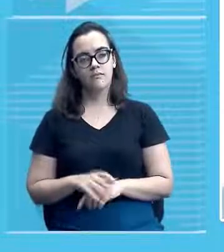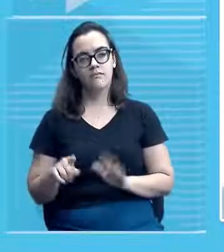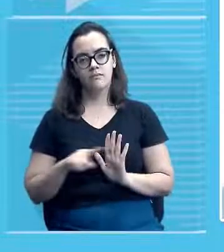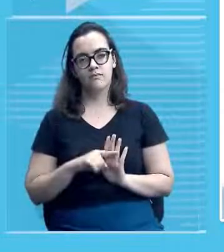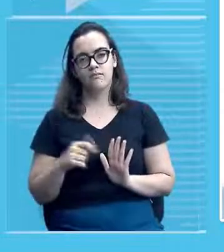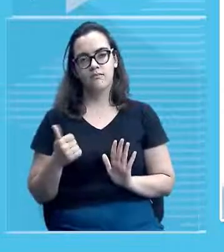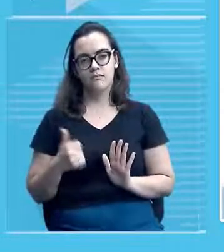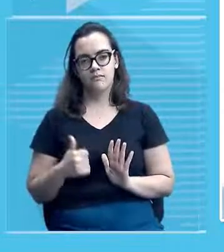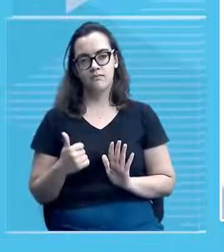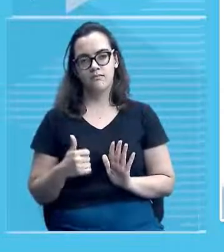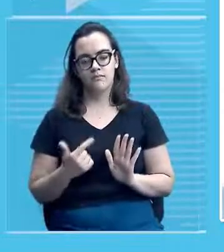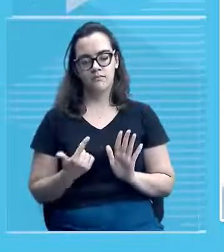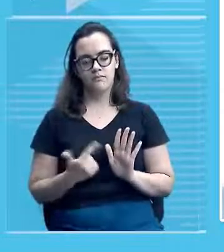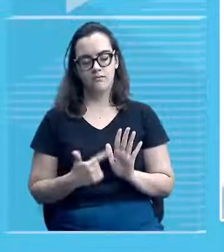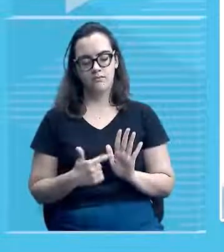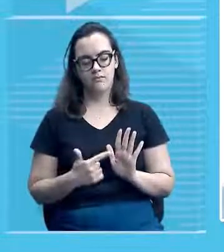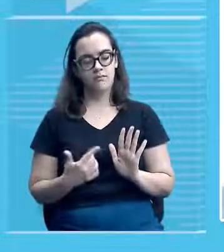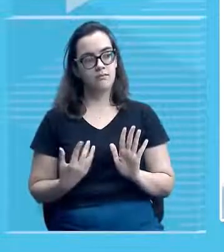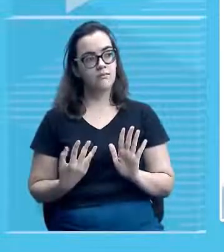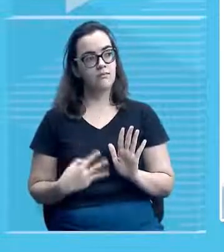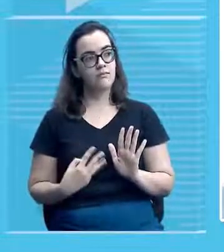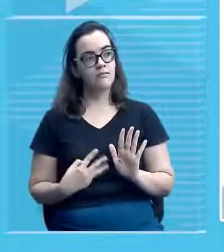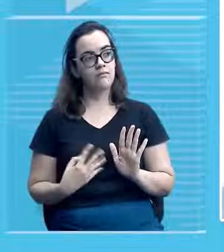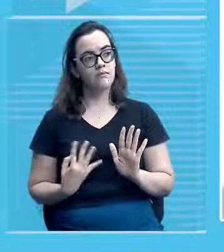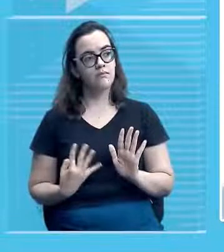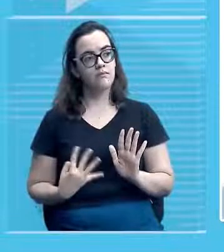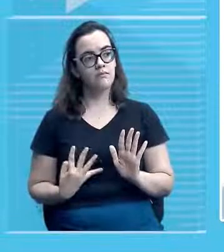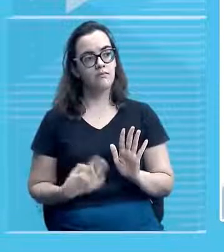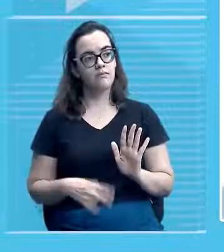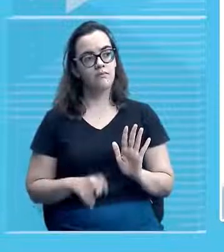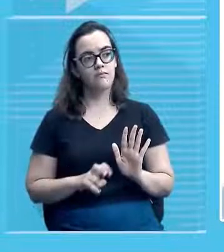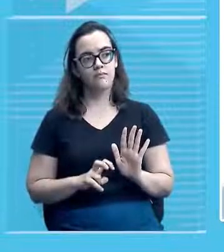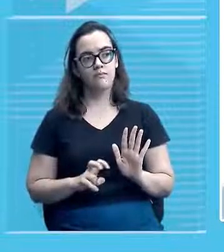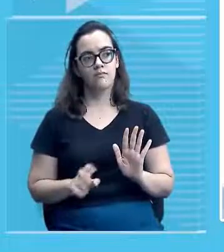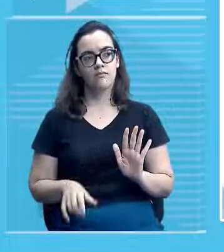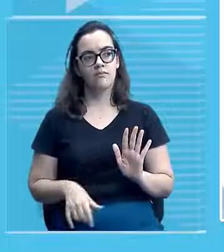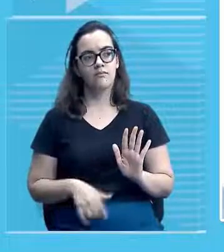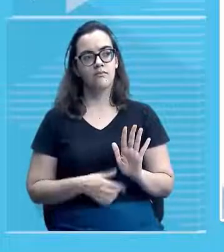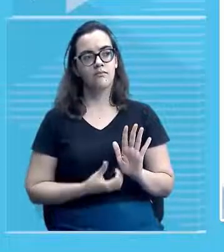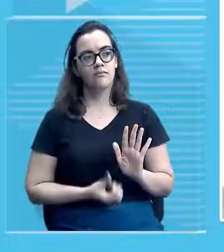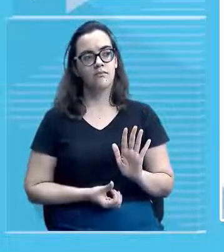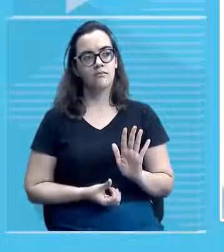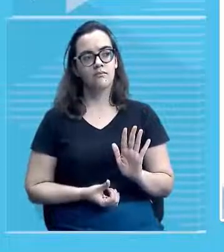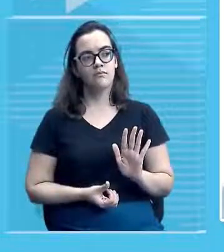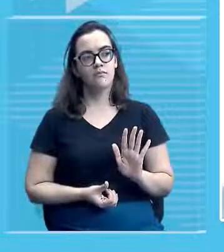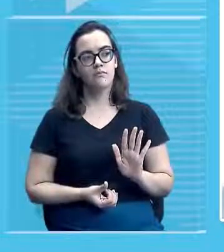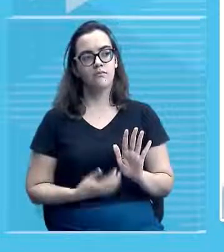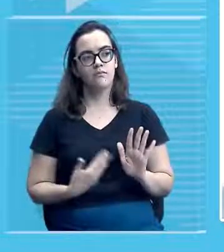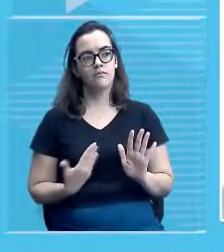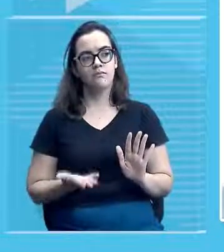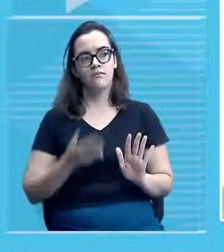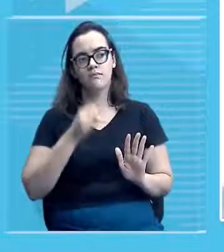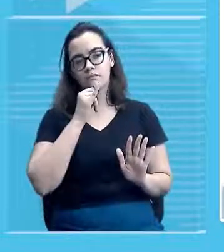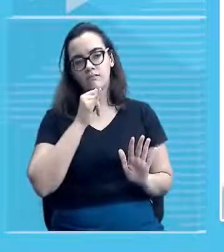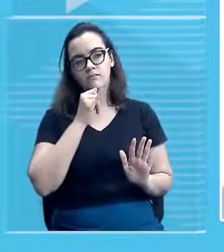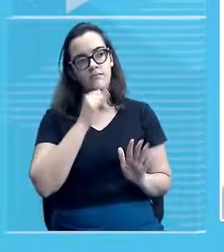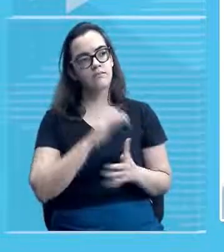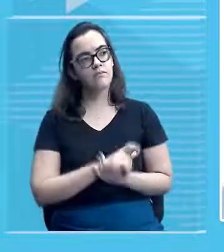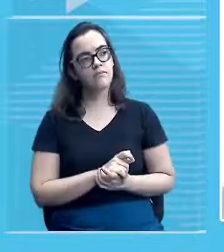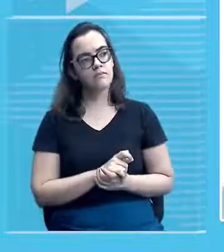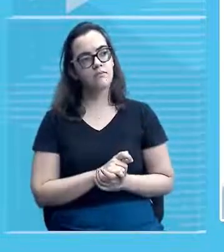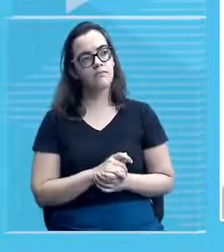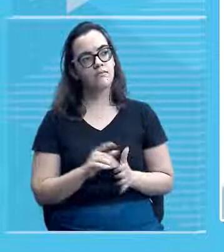festas e cultos religiosos verdadeiro saberes conhecimentos é concreto ou abstrato